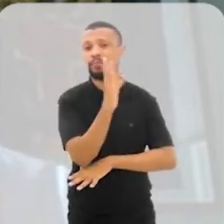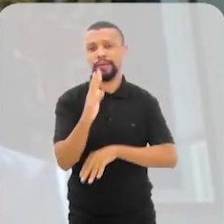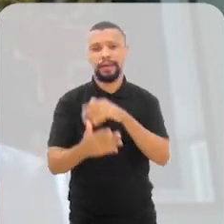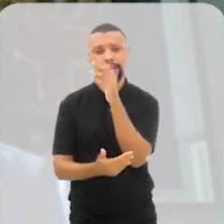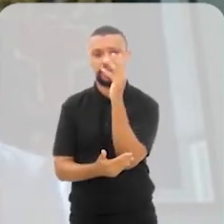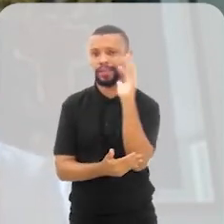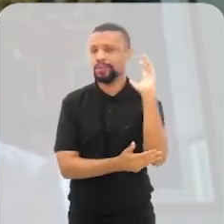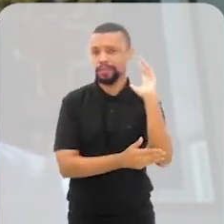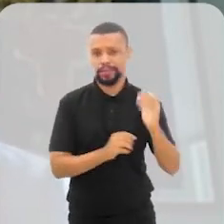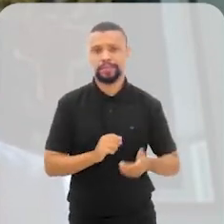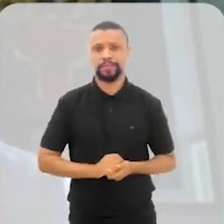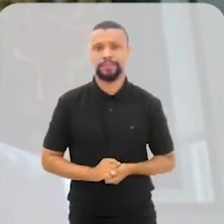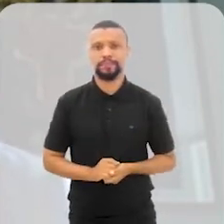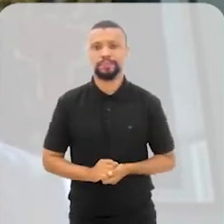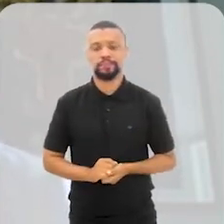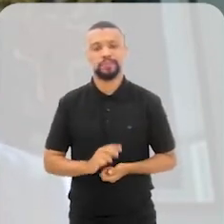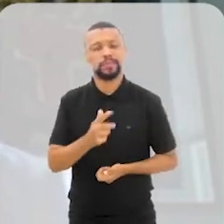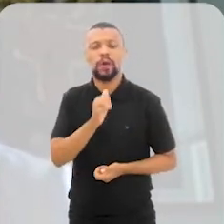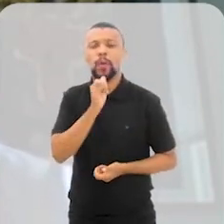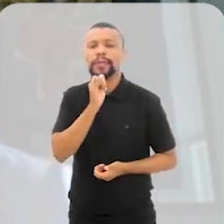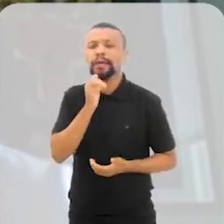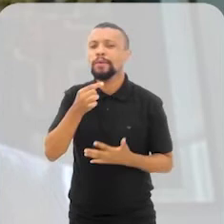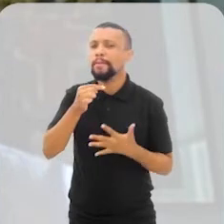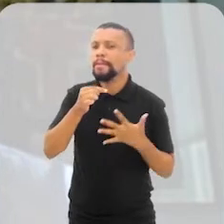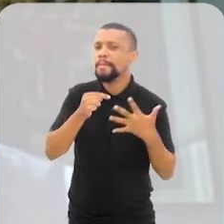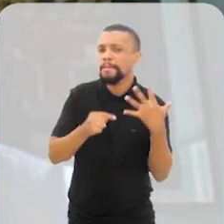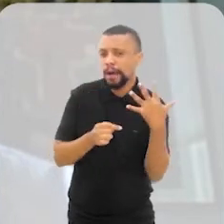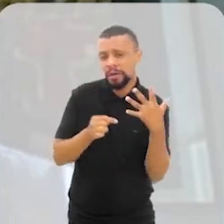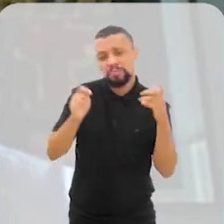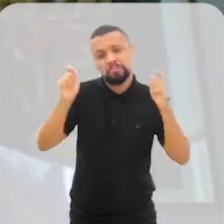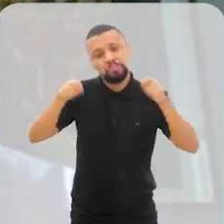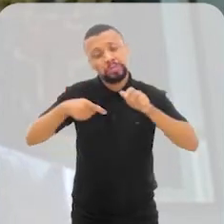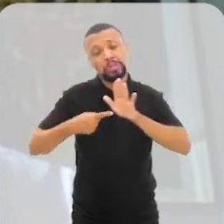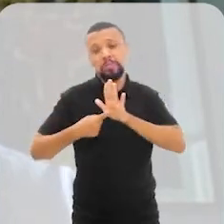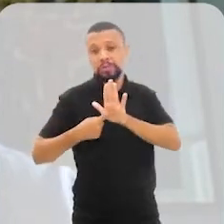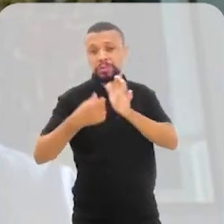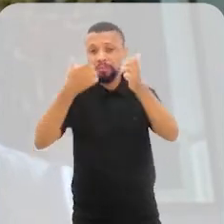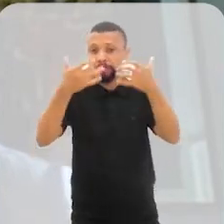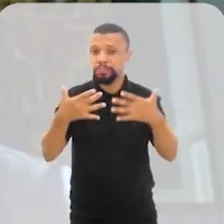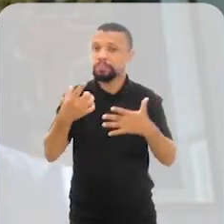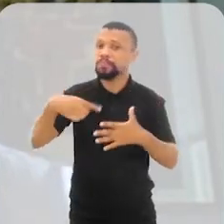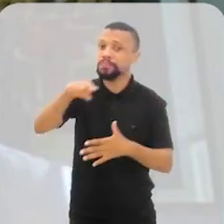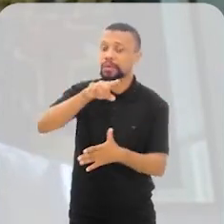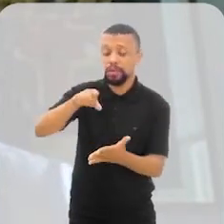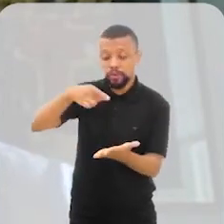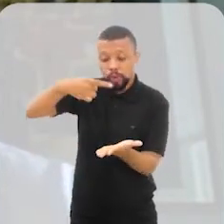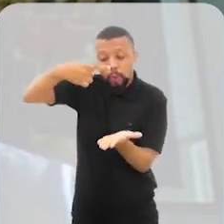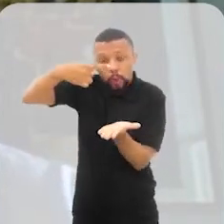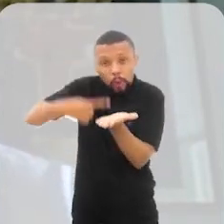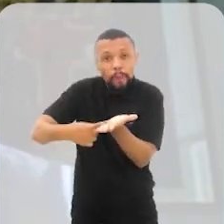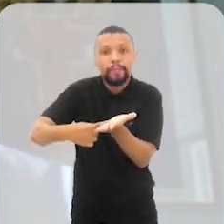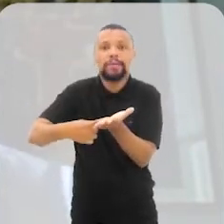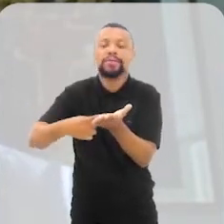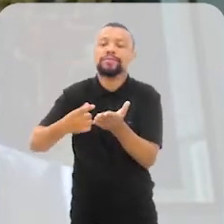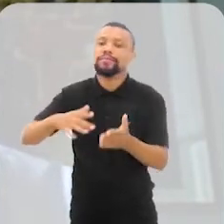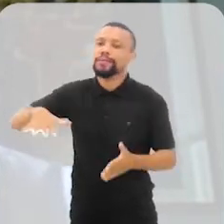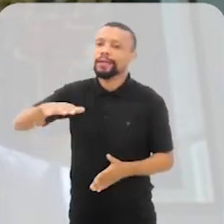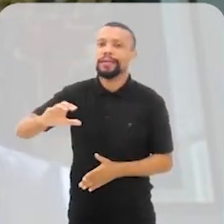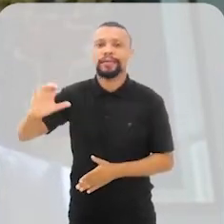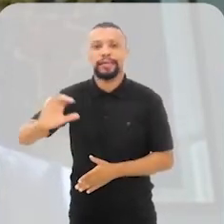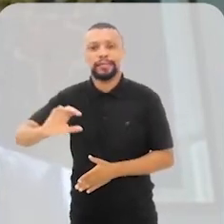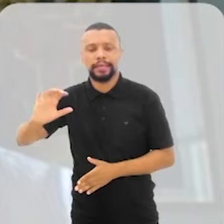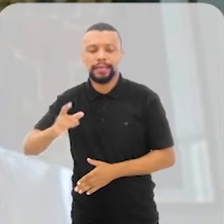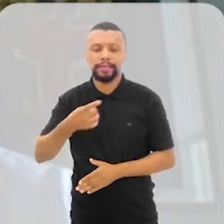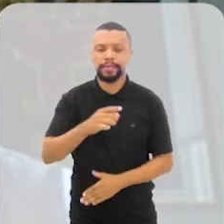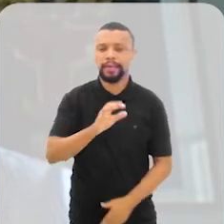Então, esses são exemplos, entre outros, que eu poderia dar. Eu acho que o compromisso da ciência,